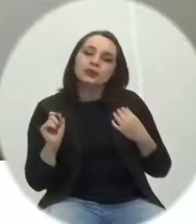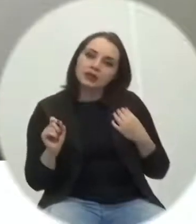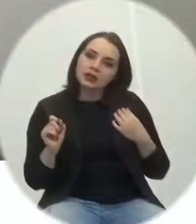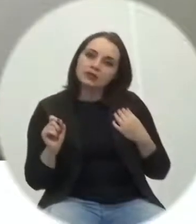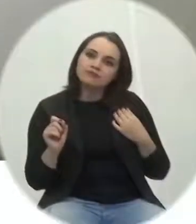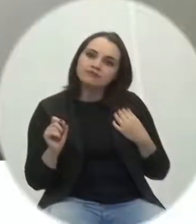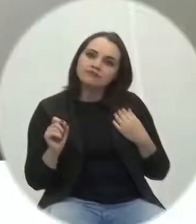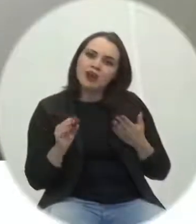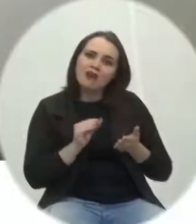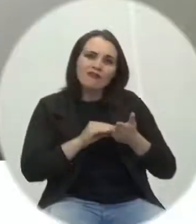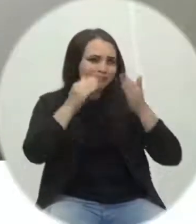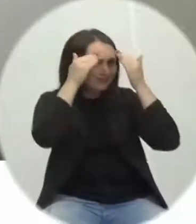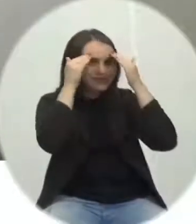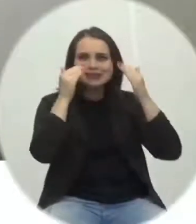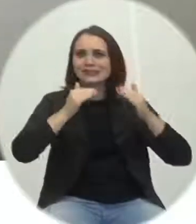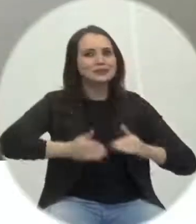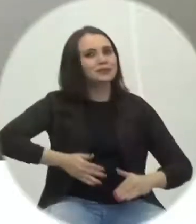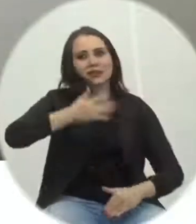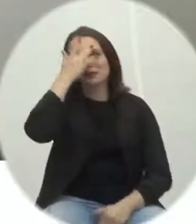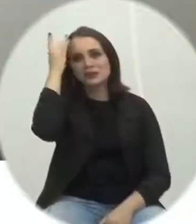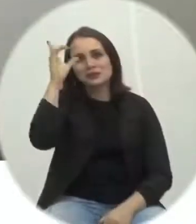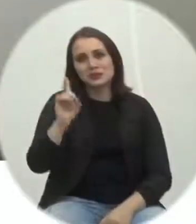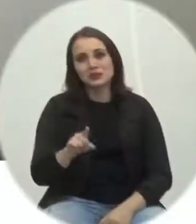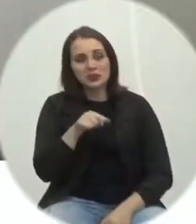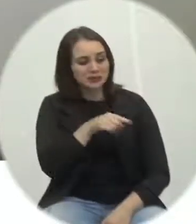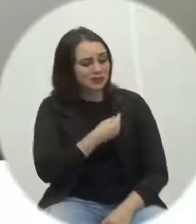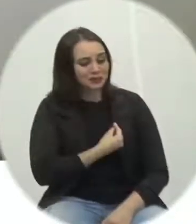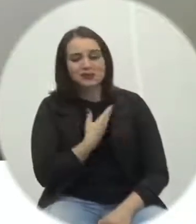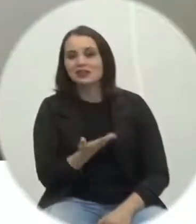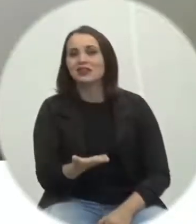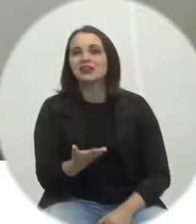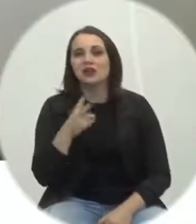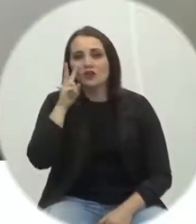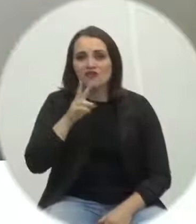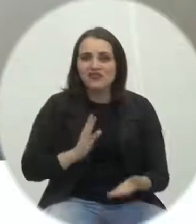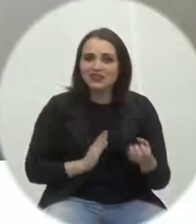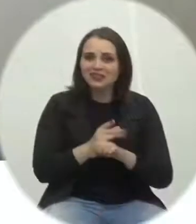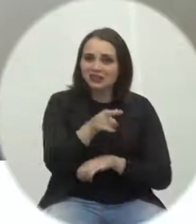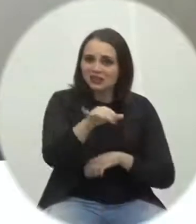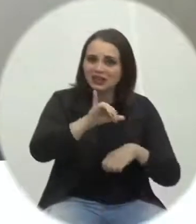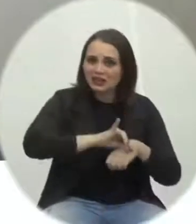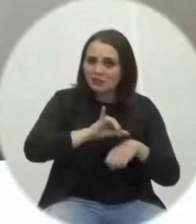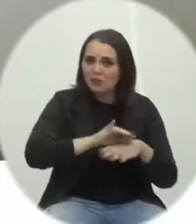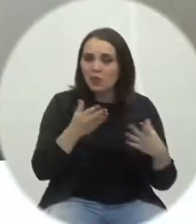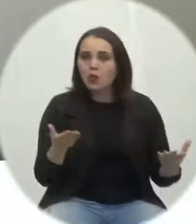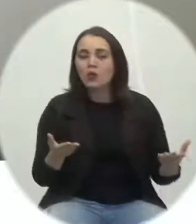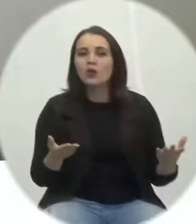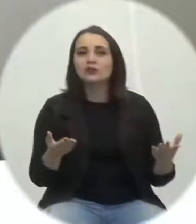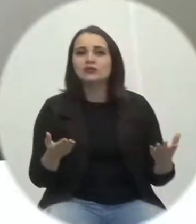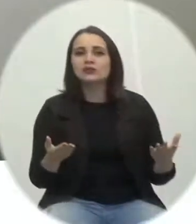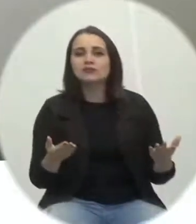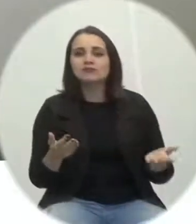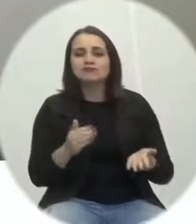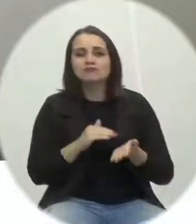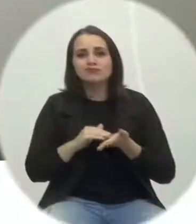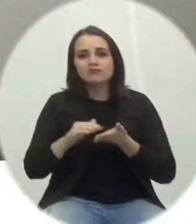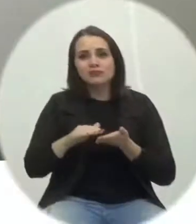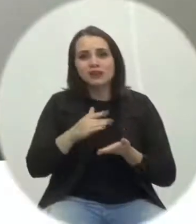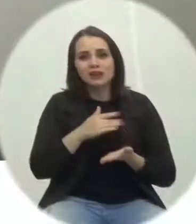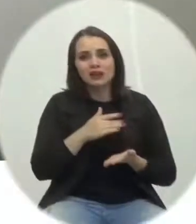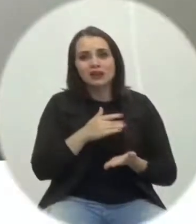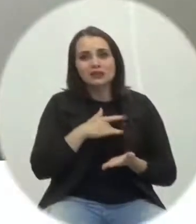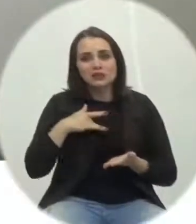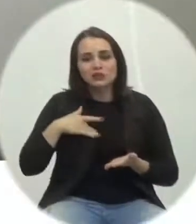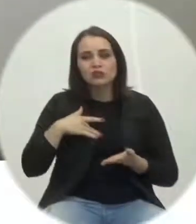desrespeito das pessoas ali. Eu vi lá, entrando lá naquela clínica, o Acelio abriu um processo administrativo,